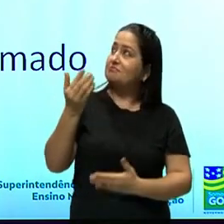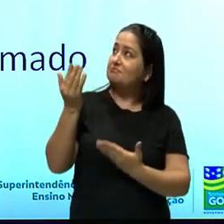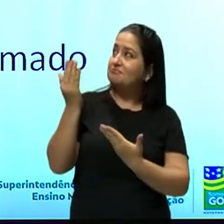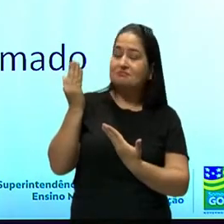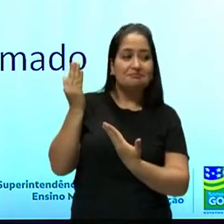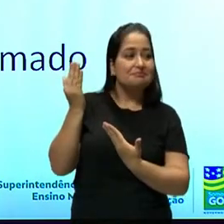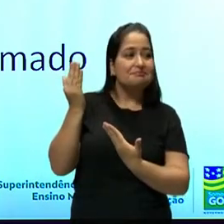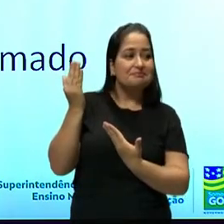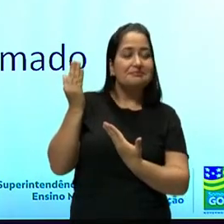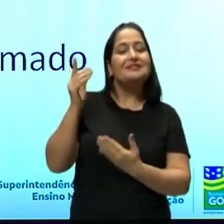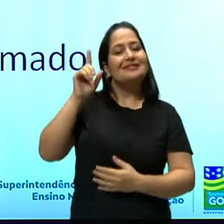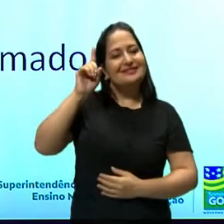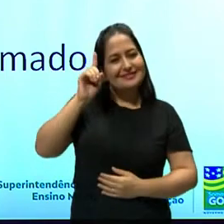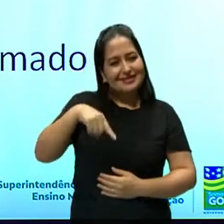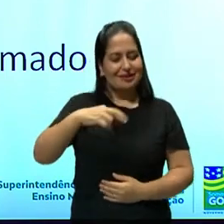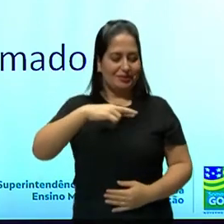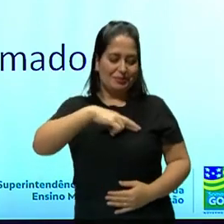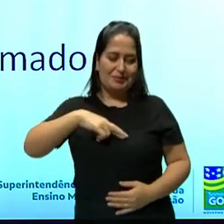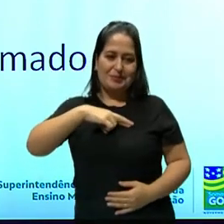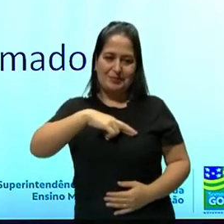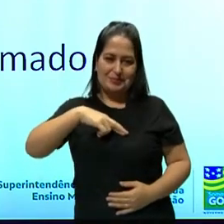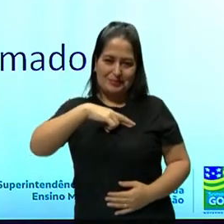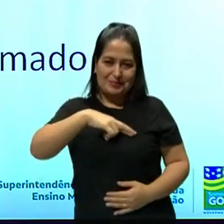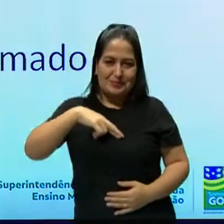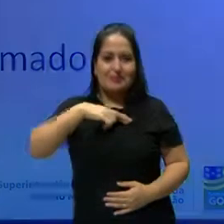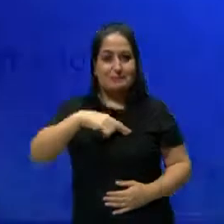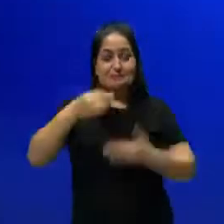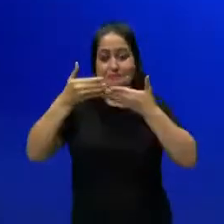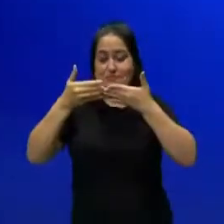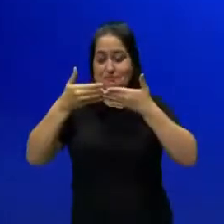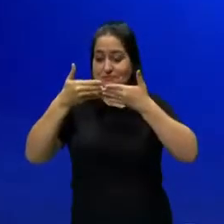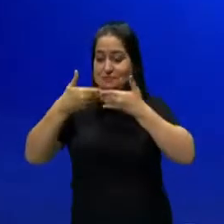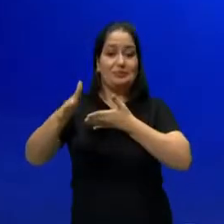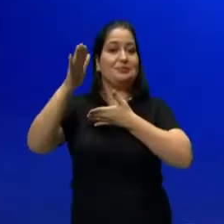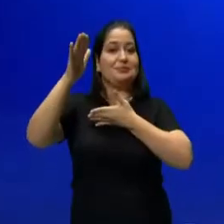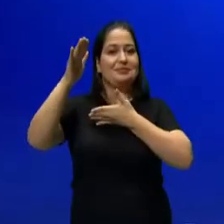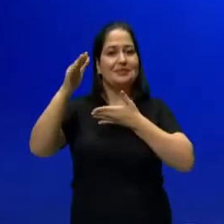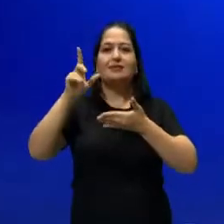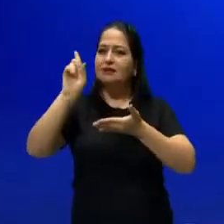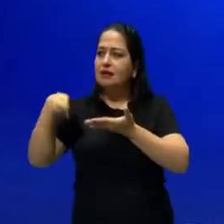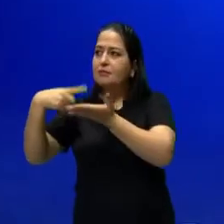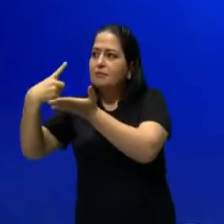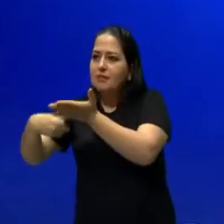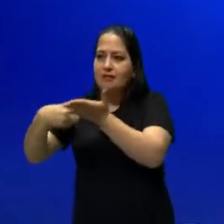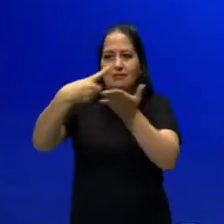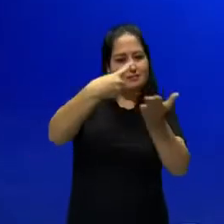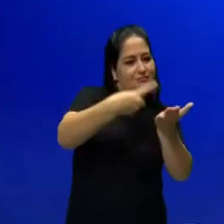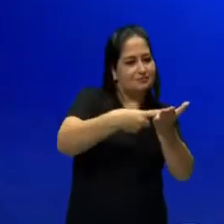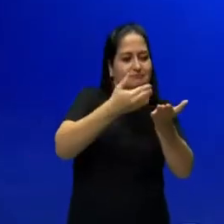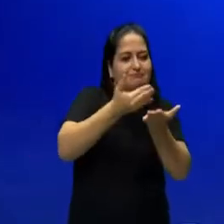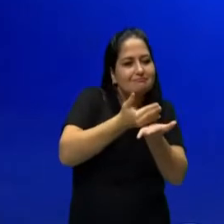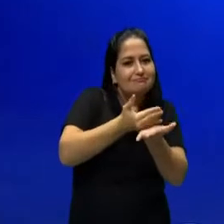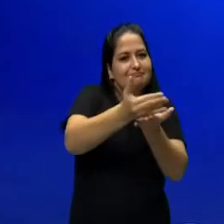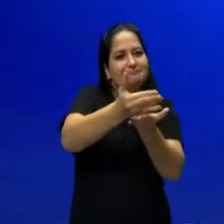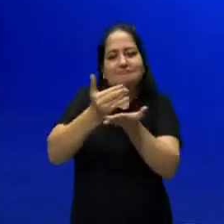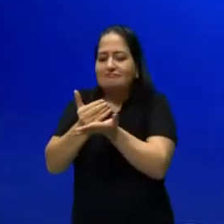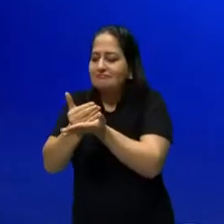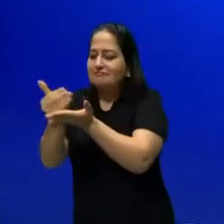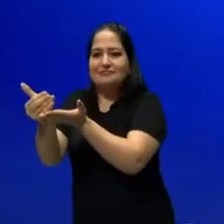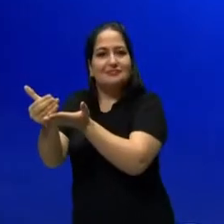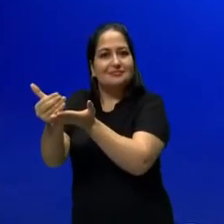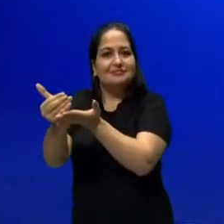ter um romance chamado Therese Rascan. Esses são os nossos marcos iniciais, o que